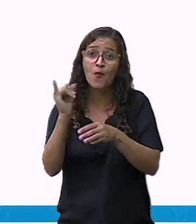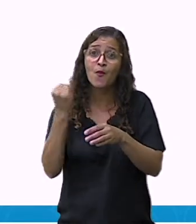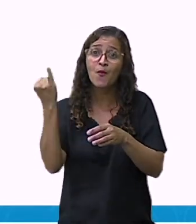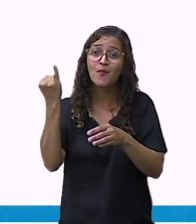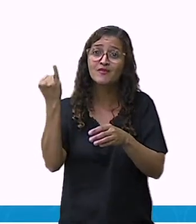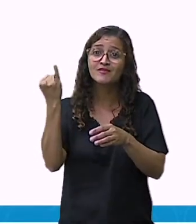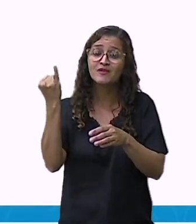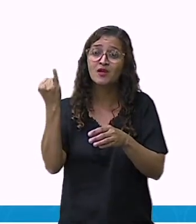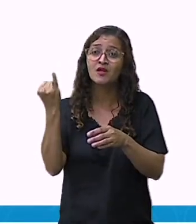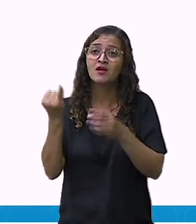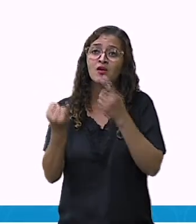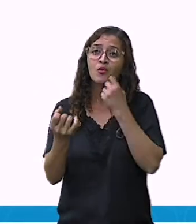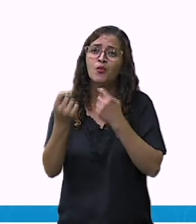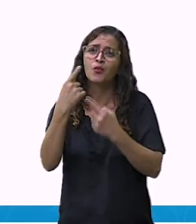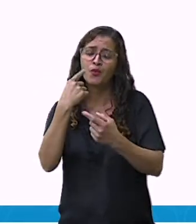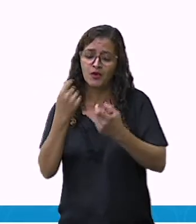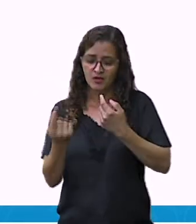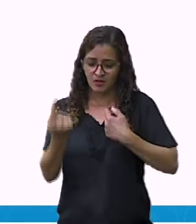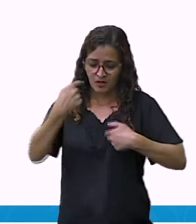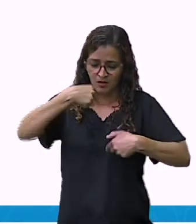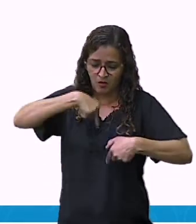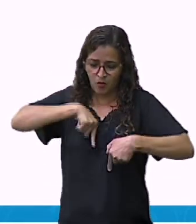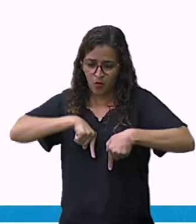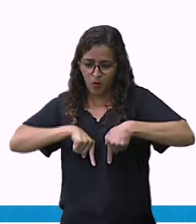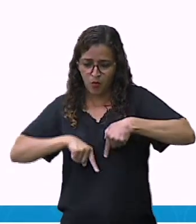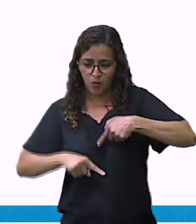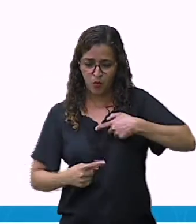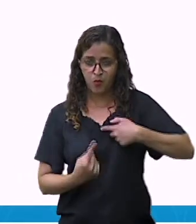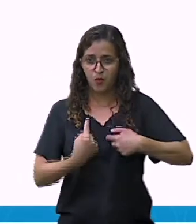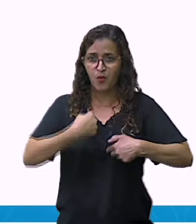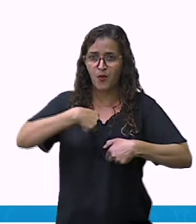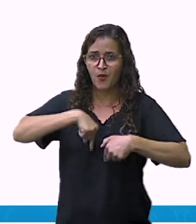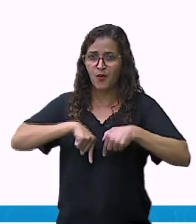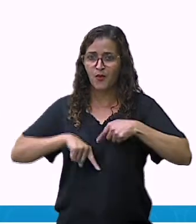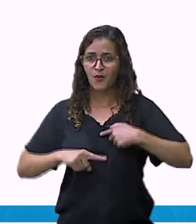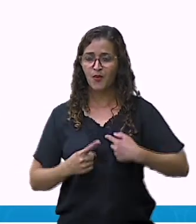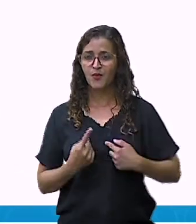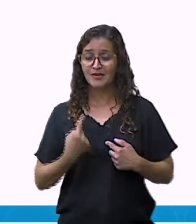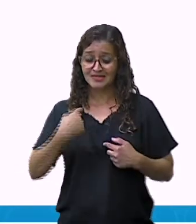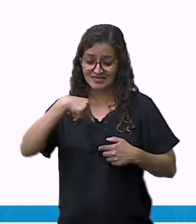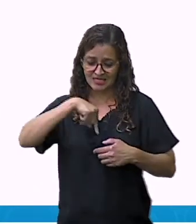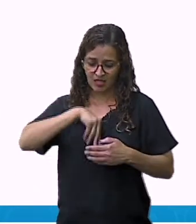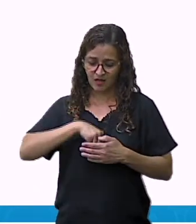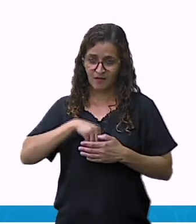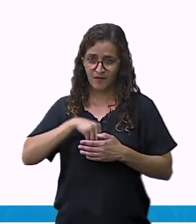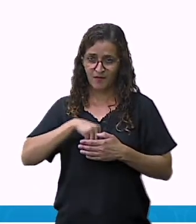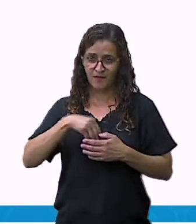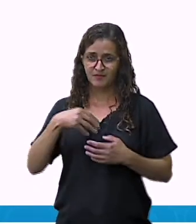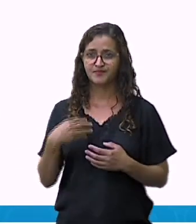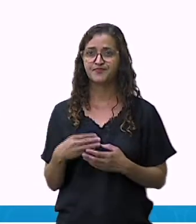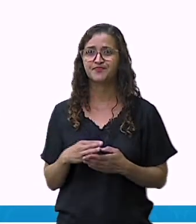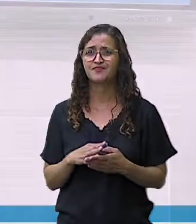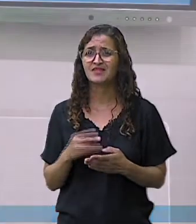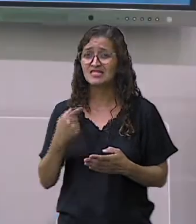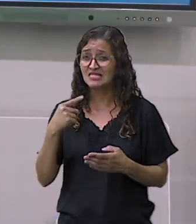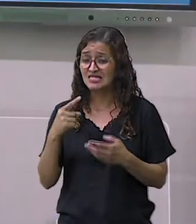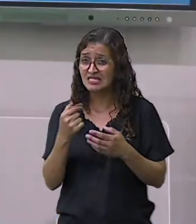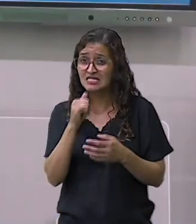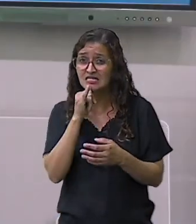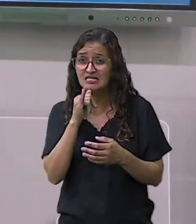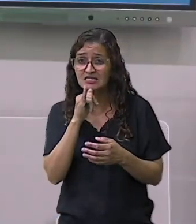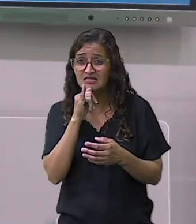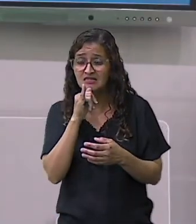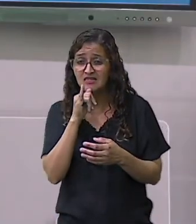imunológico. Um exemplo. Você está com o sistema imunológico, a defesa